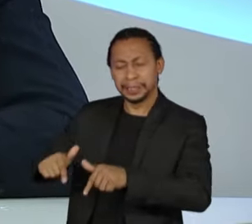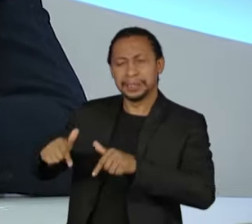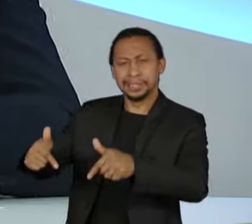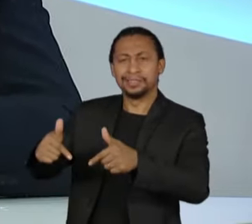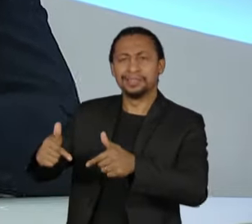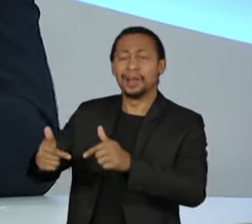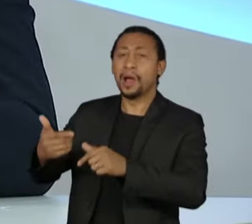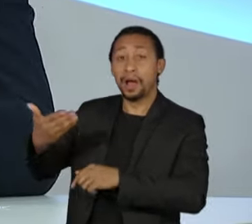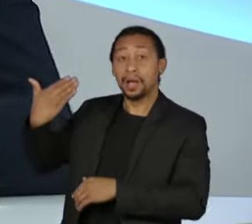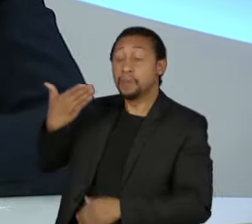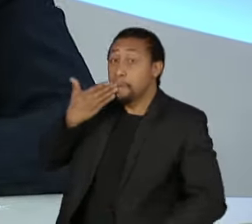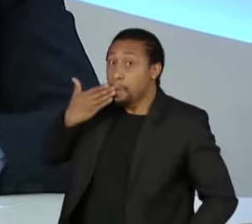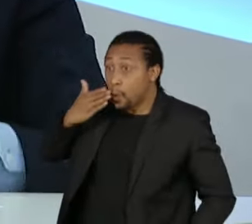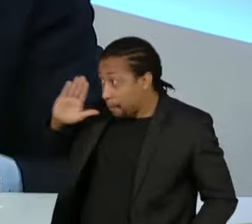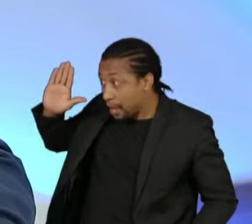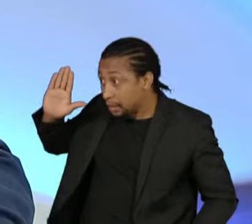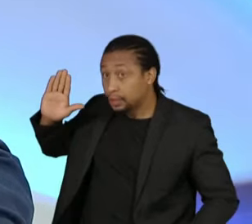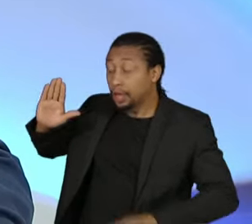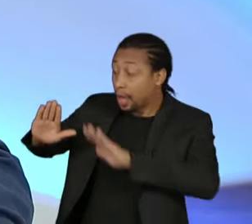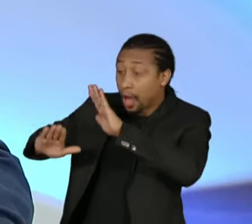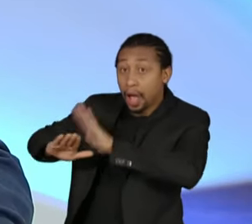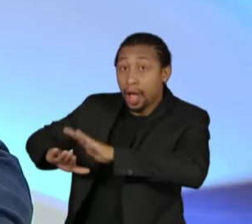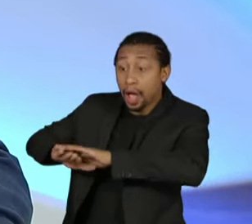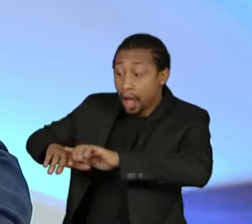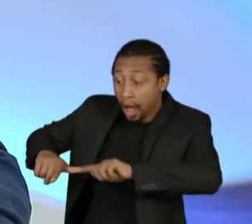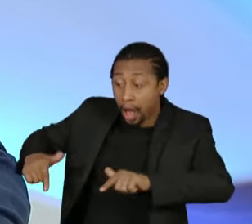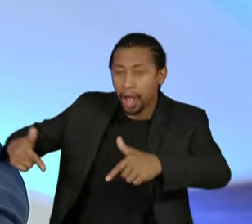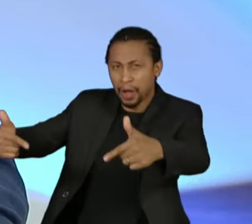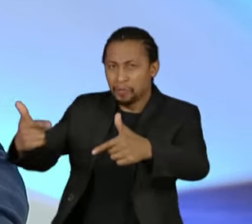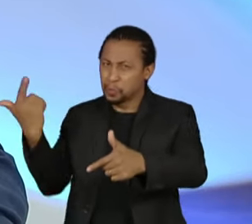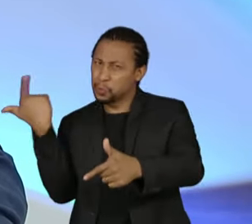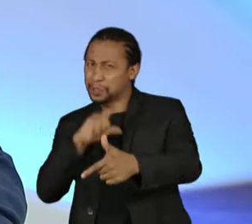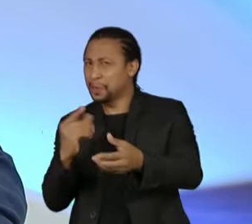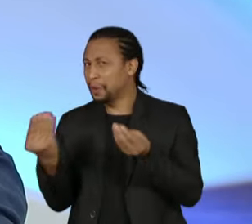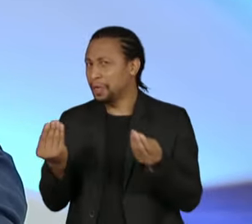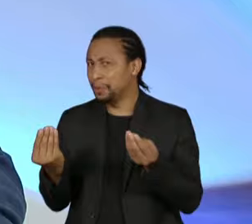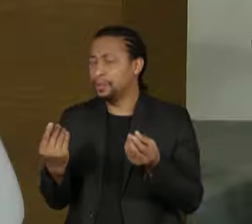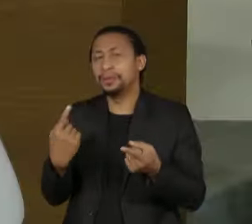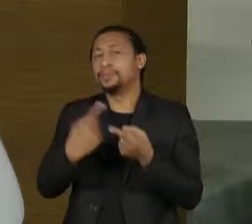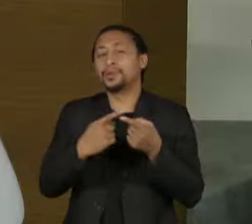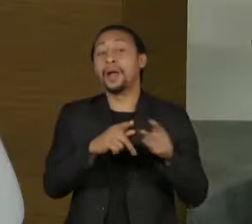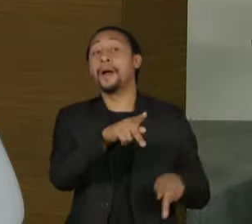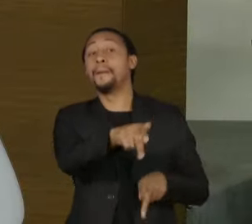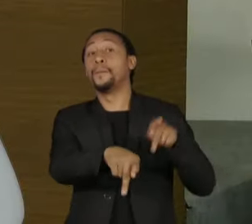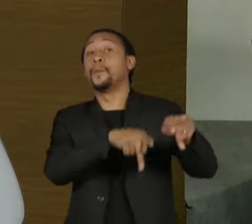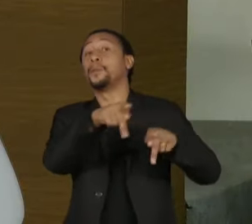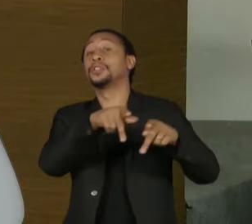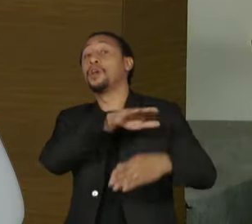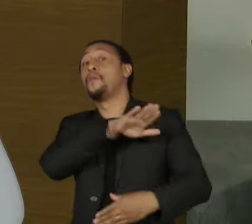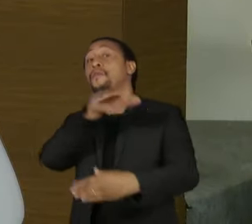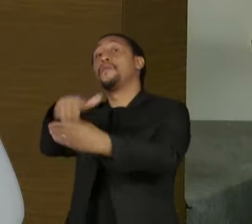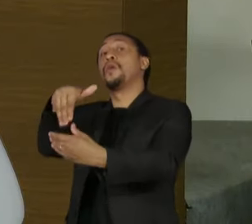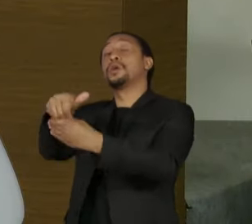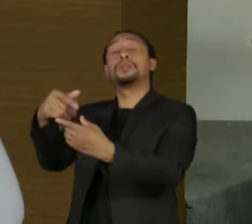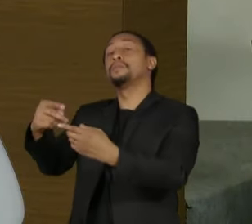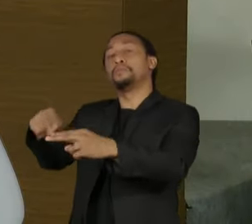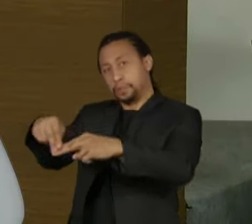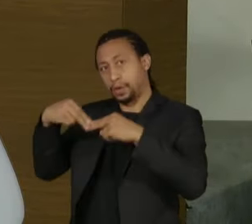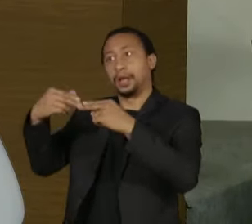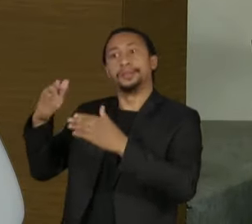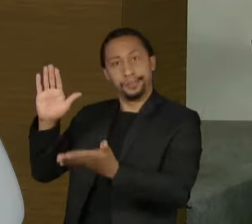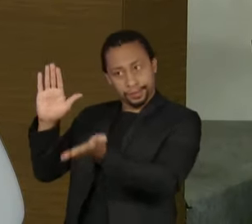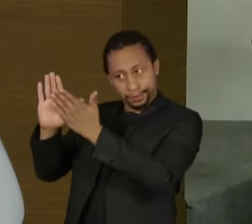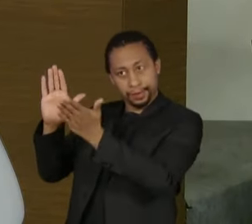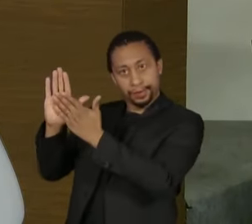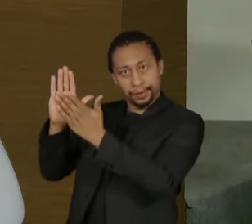eleitor brasileiro? Já que a gente parte do princípio de que quando o eleitor vota, ele vota baseado nas propostas de um candidato e acreditando que